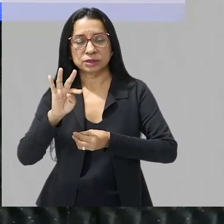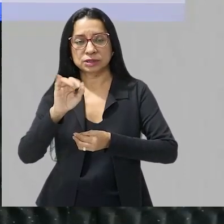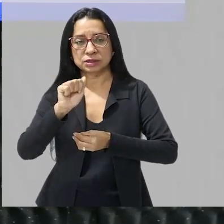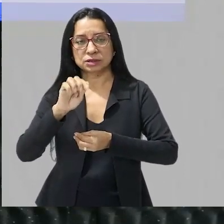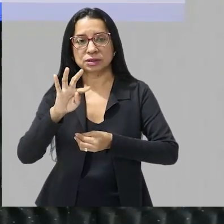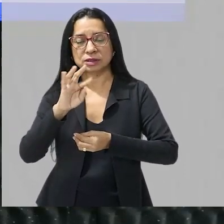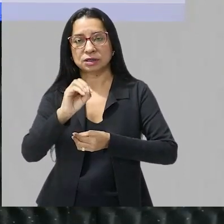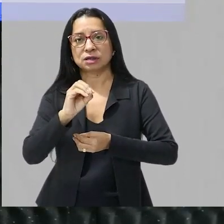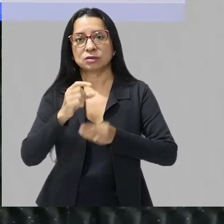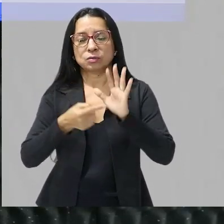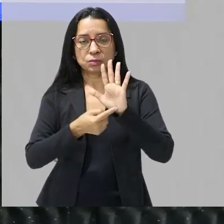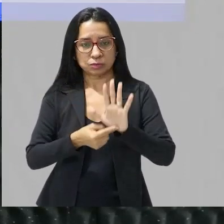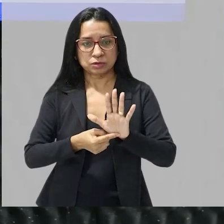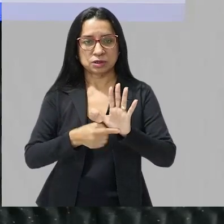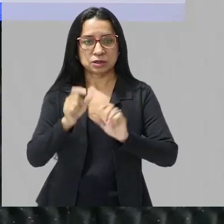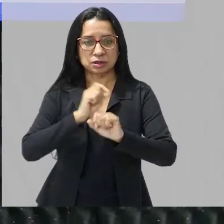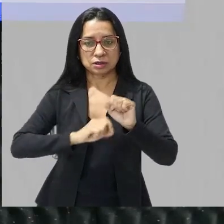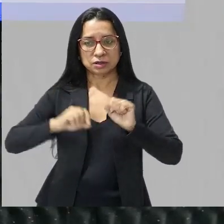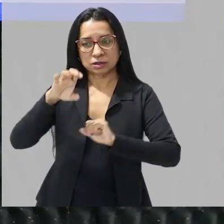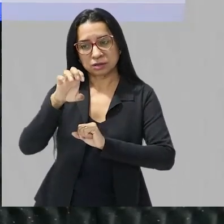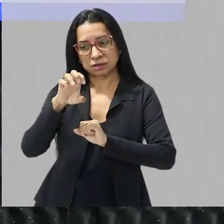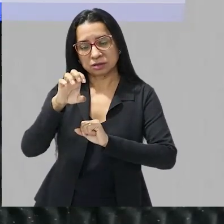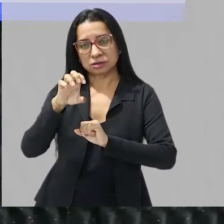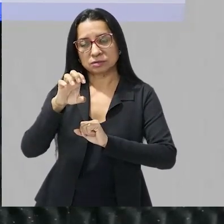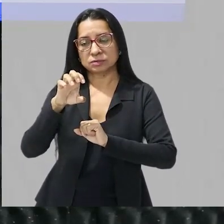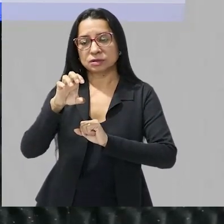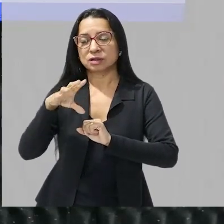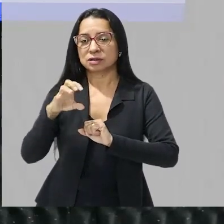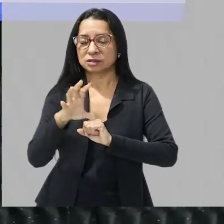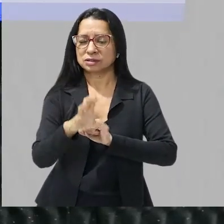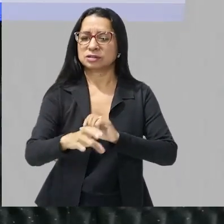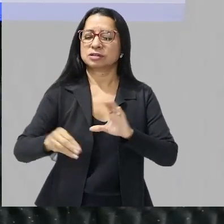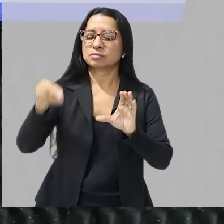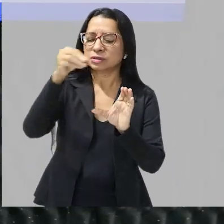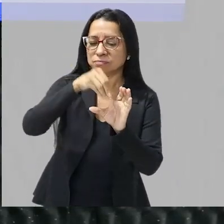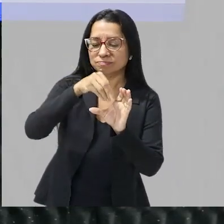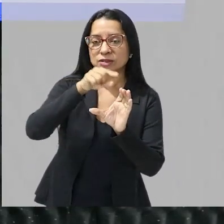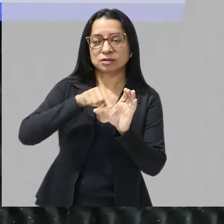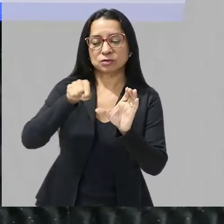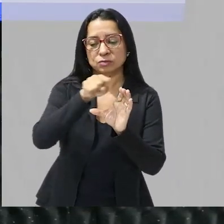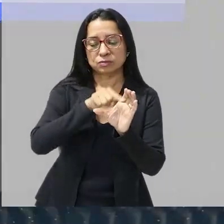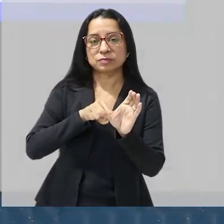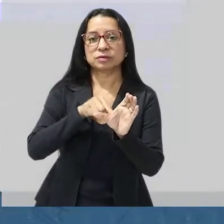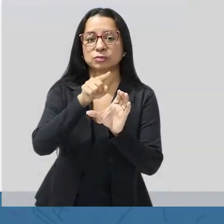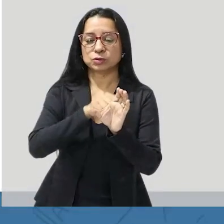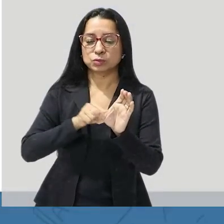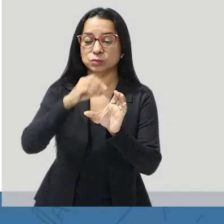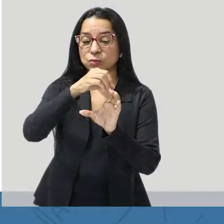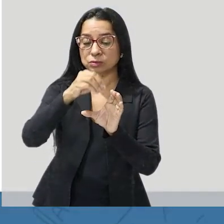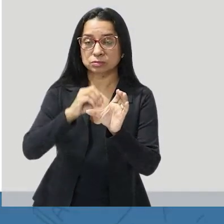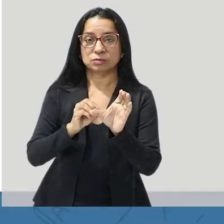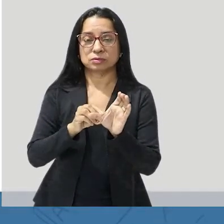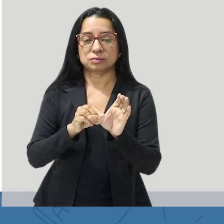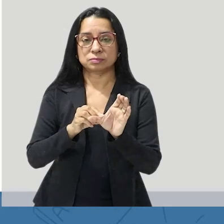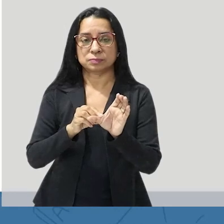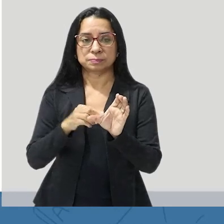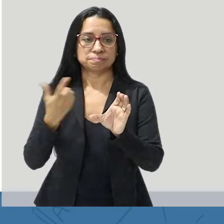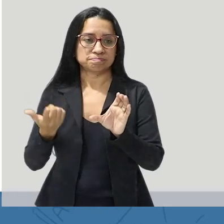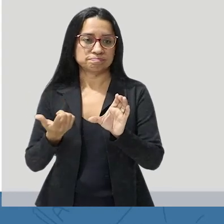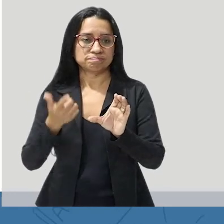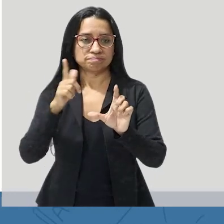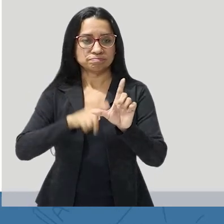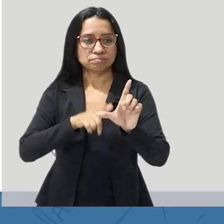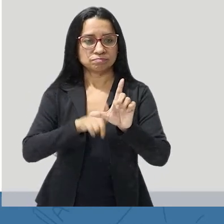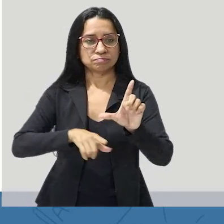agora há pouco que as enzimas elas se encaixam perfeitamente com o substrato então nesse caso vai ser a letra B